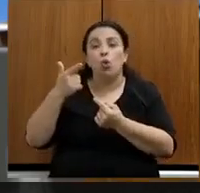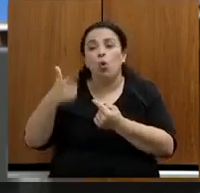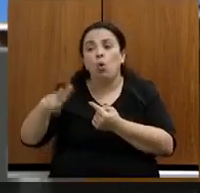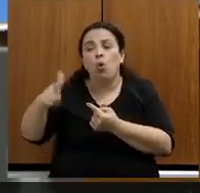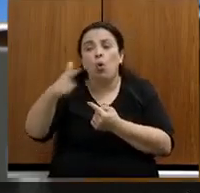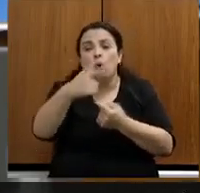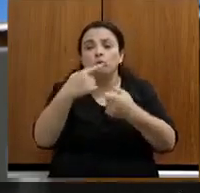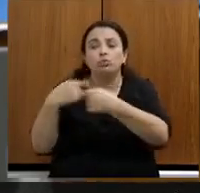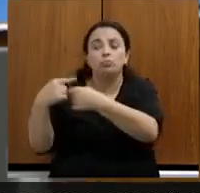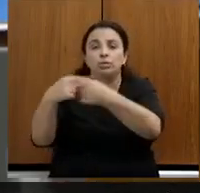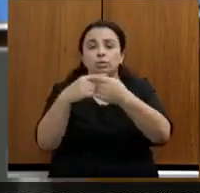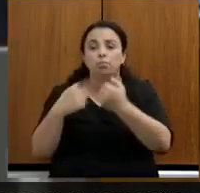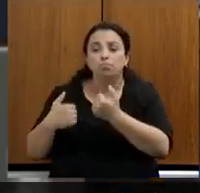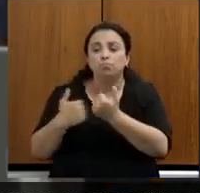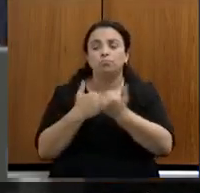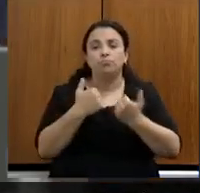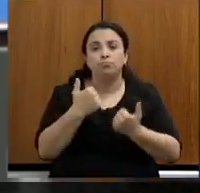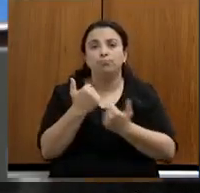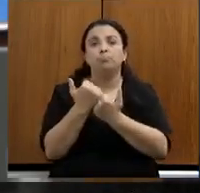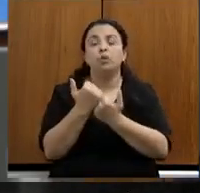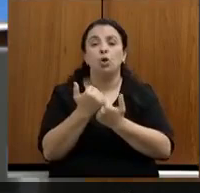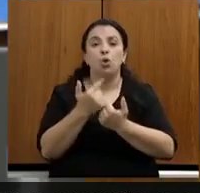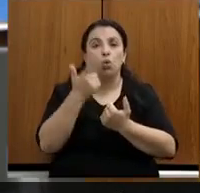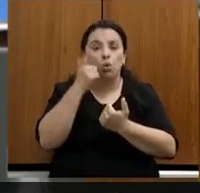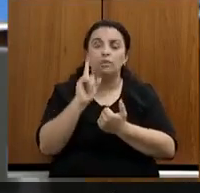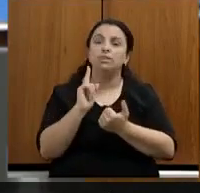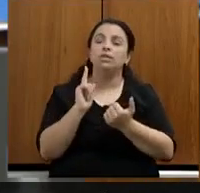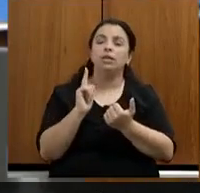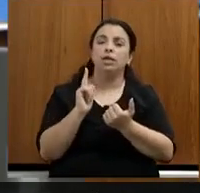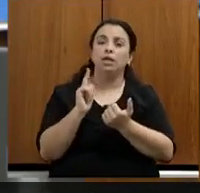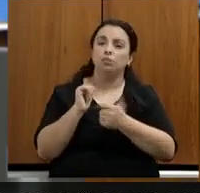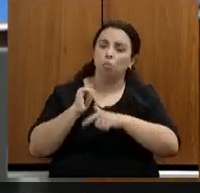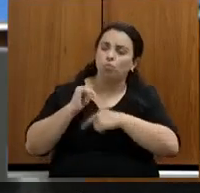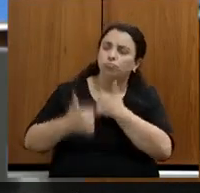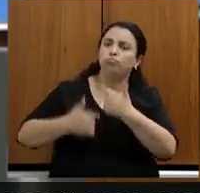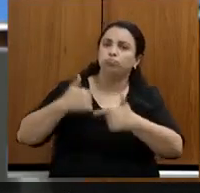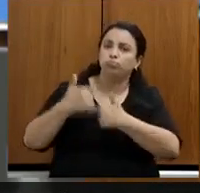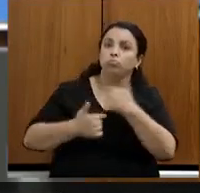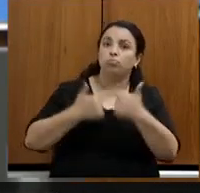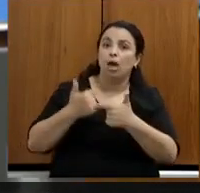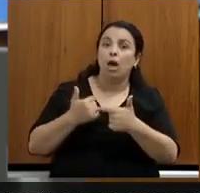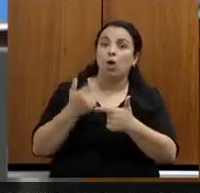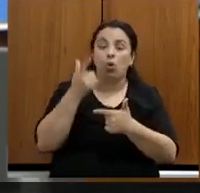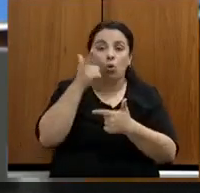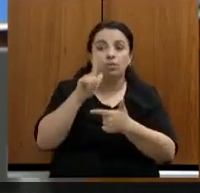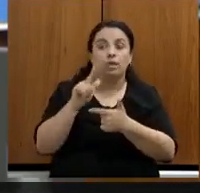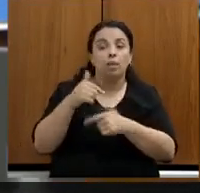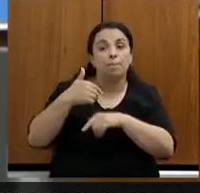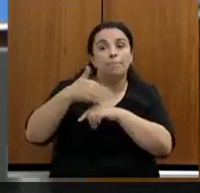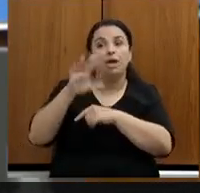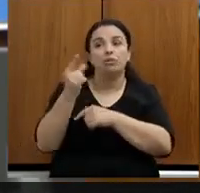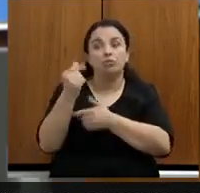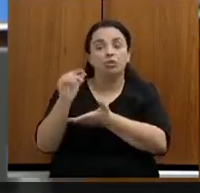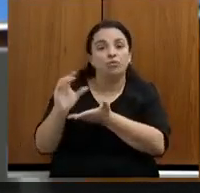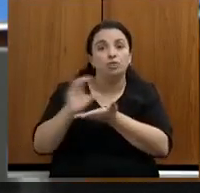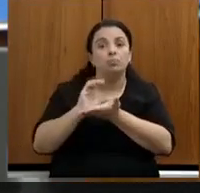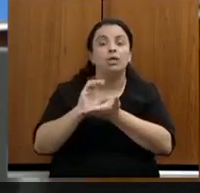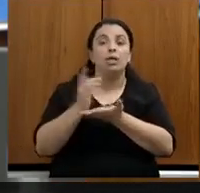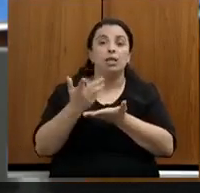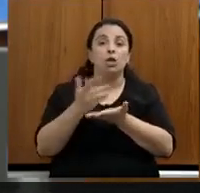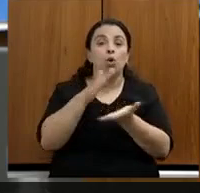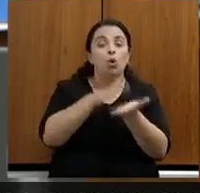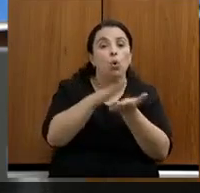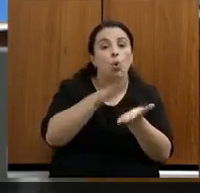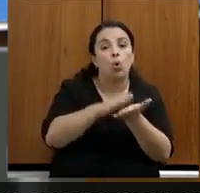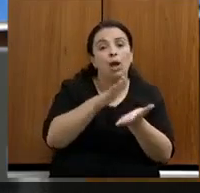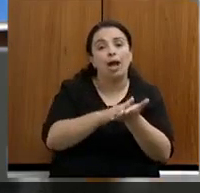regionalizada, ganhando escala, aumentando a capacidade de investimento e reduzindo os custos de operação desses sistemas.